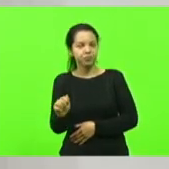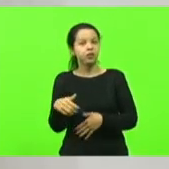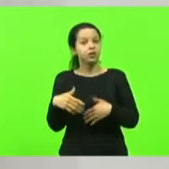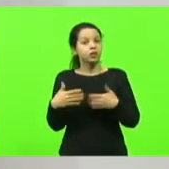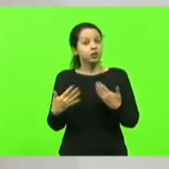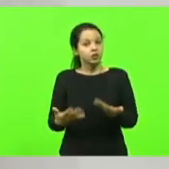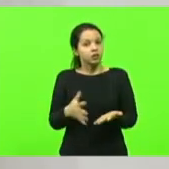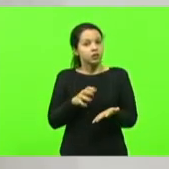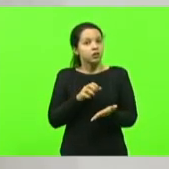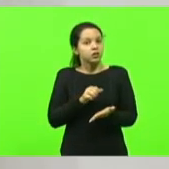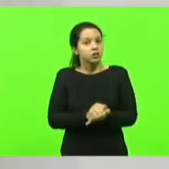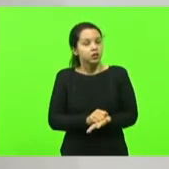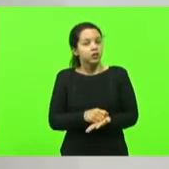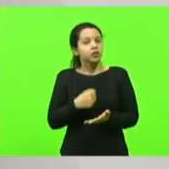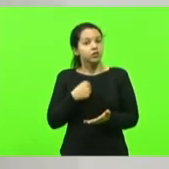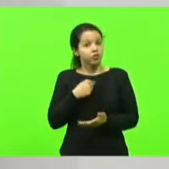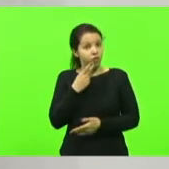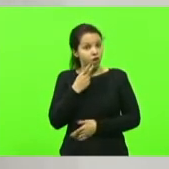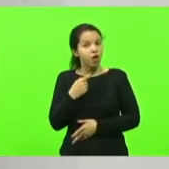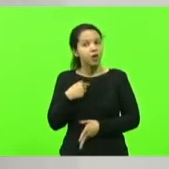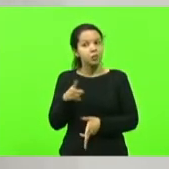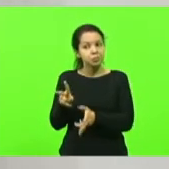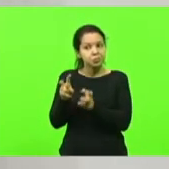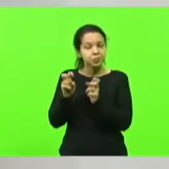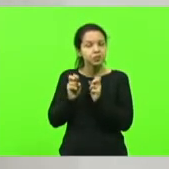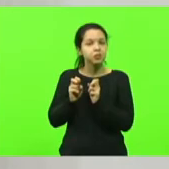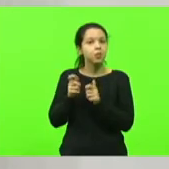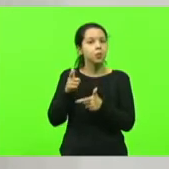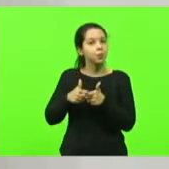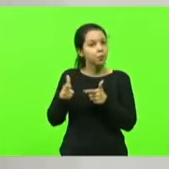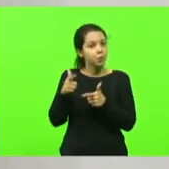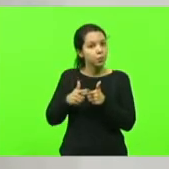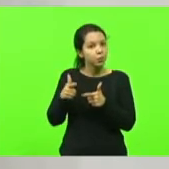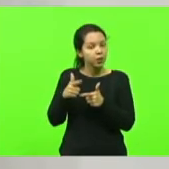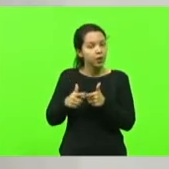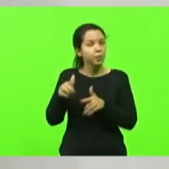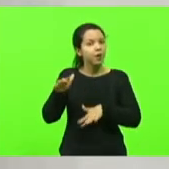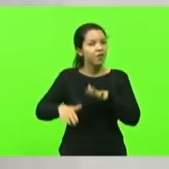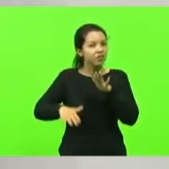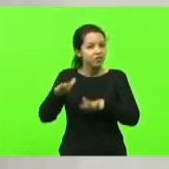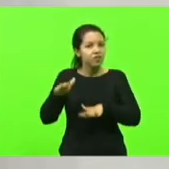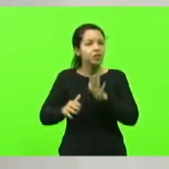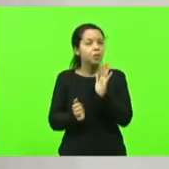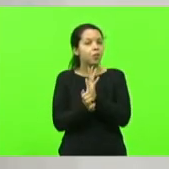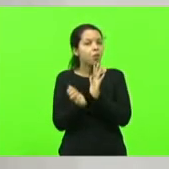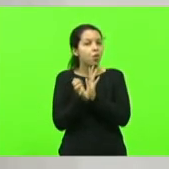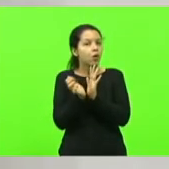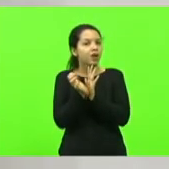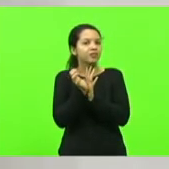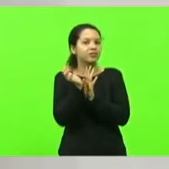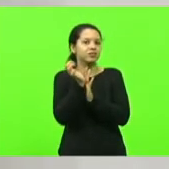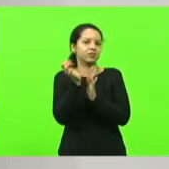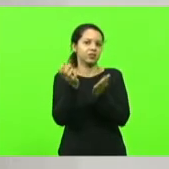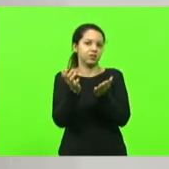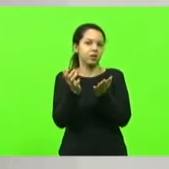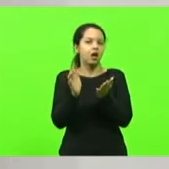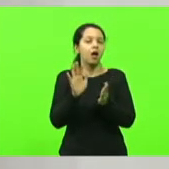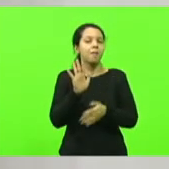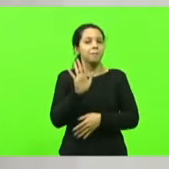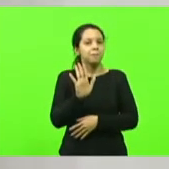que eu percebi lá, deputado Silvio, um problema, às vezes, da burocracia, mas eu vou levar já